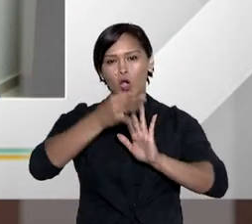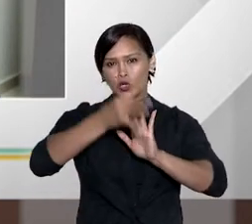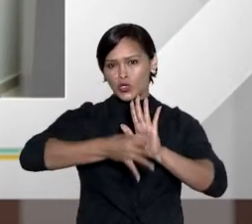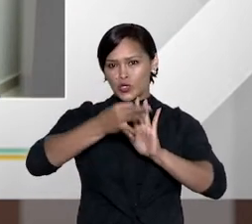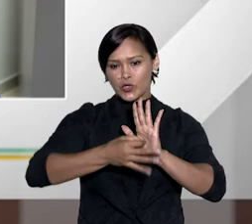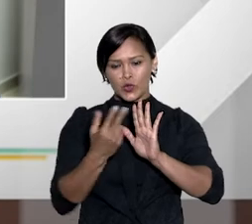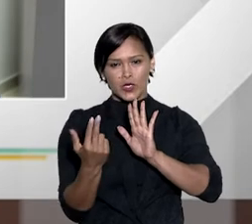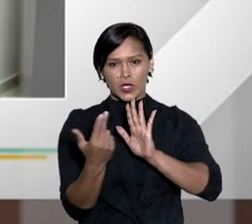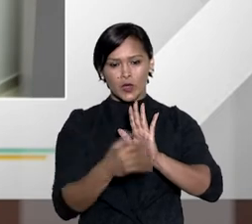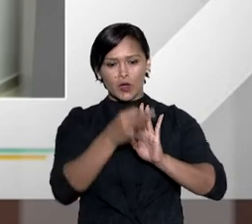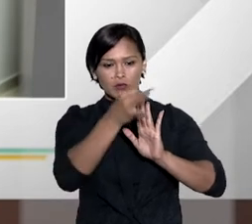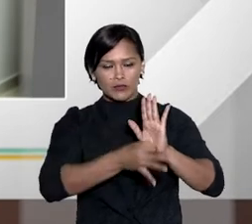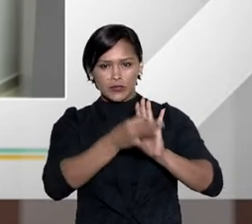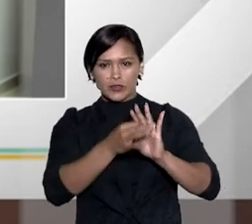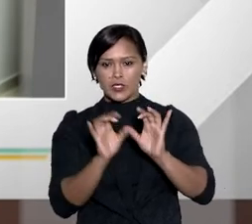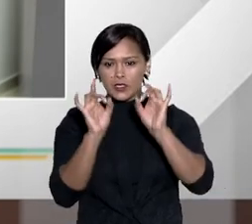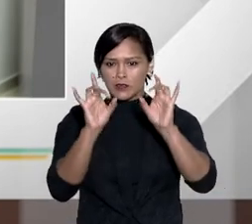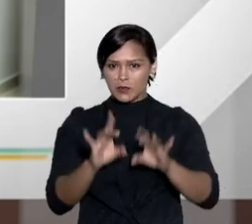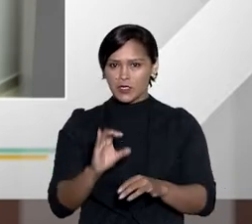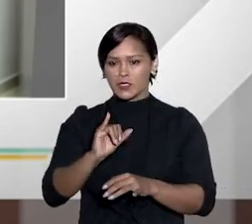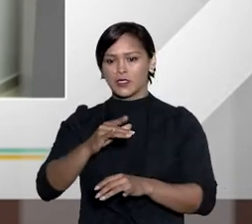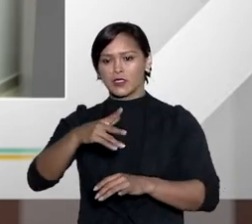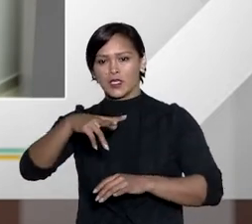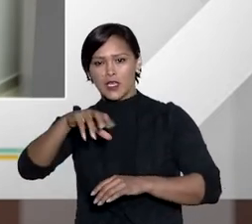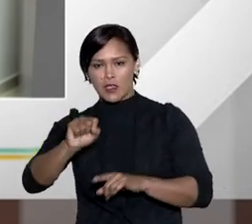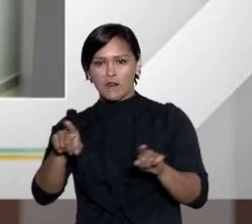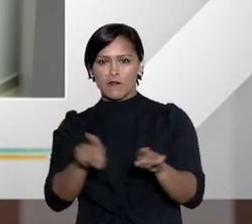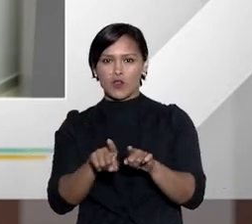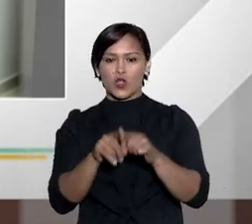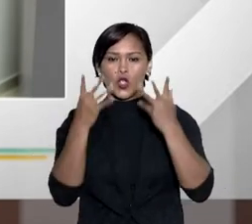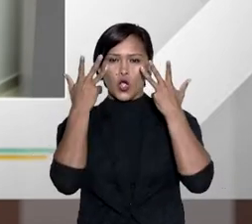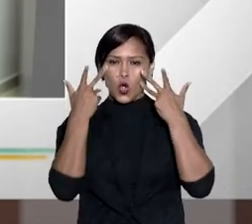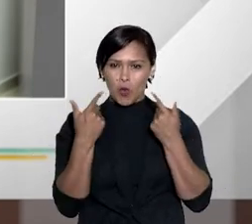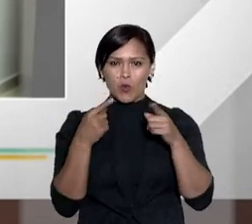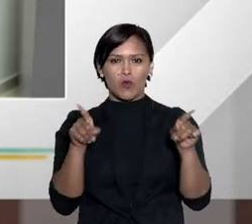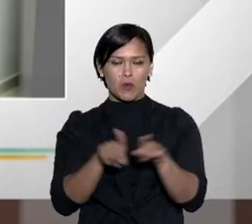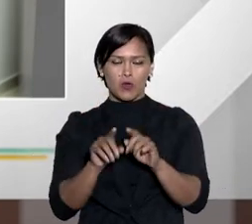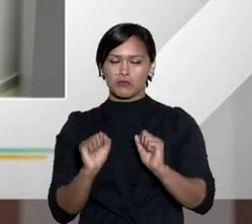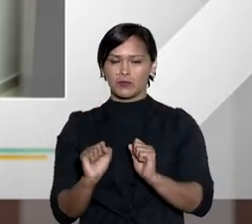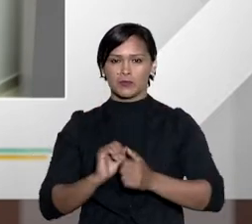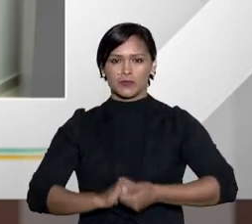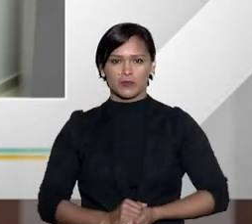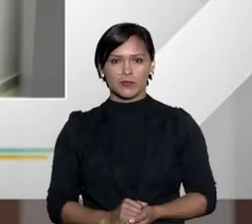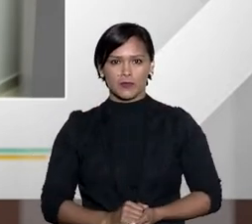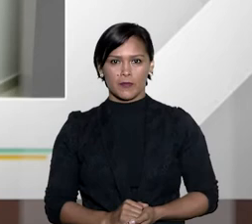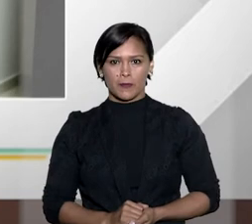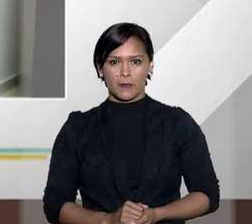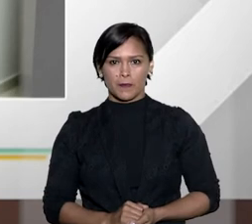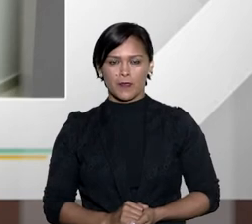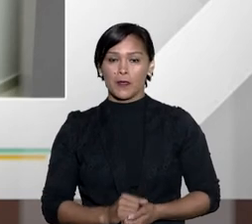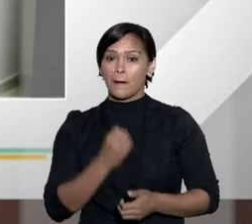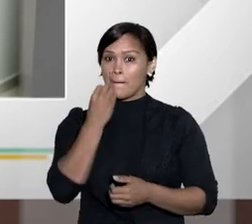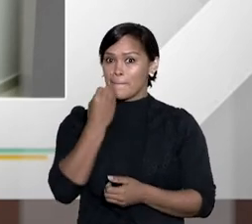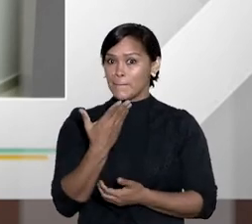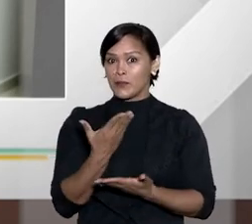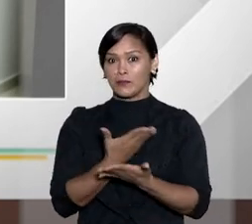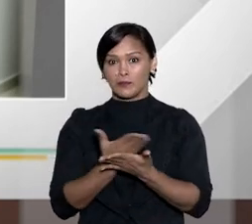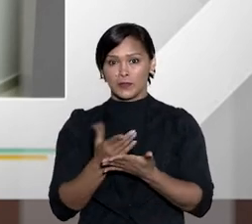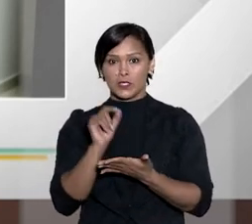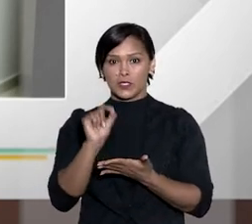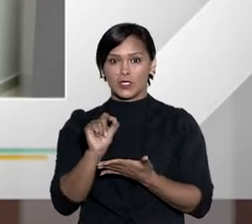a parte ela pode ajuizar a mesma ação em um juizado especial cível e um juizado de procedimento comum